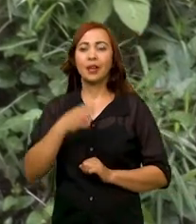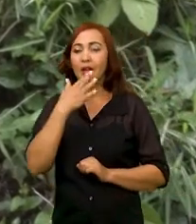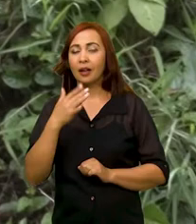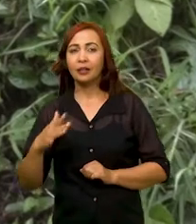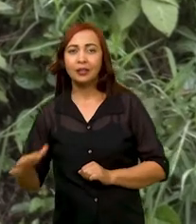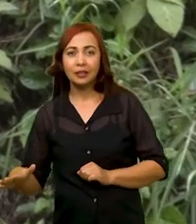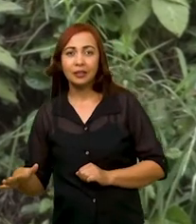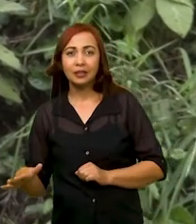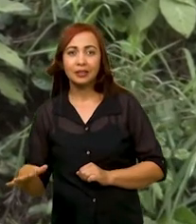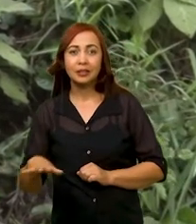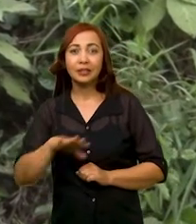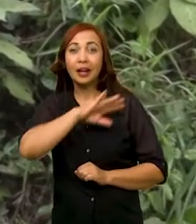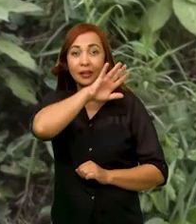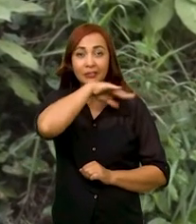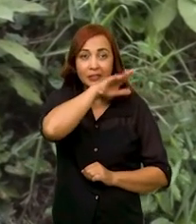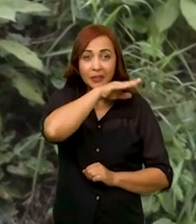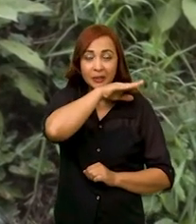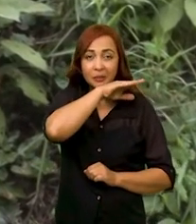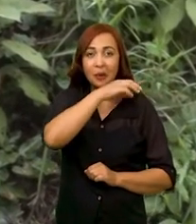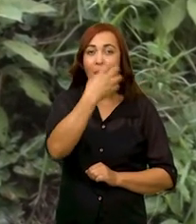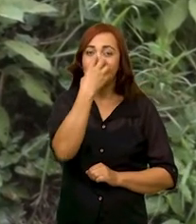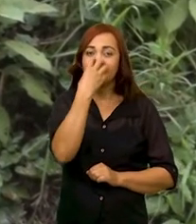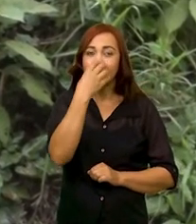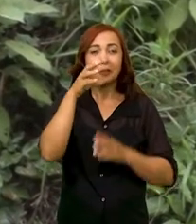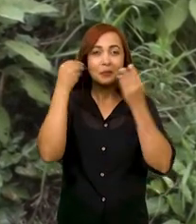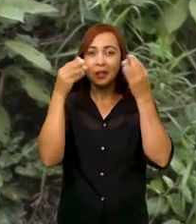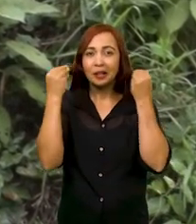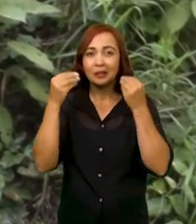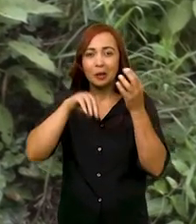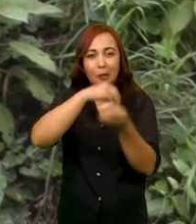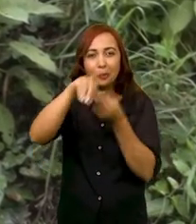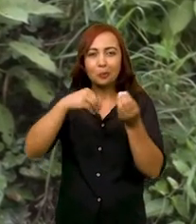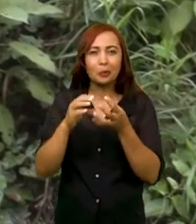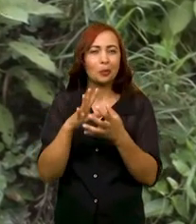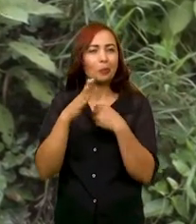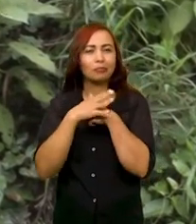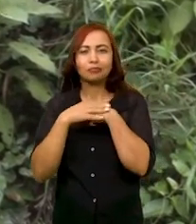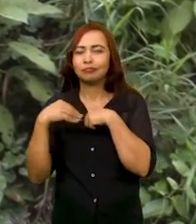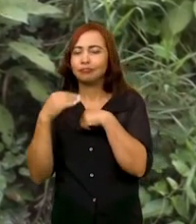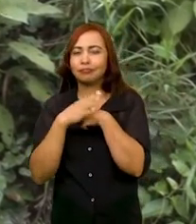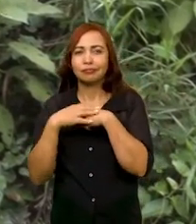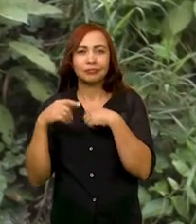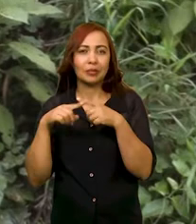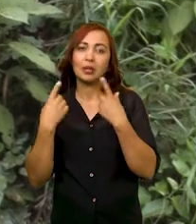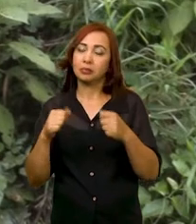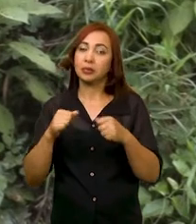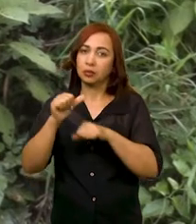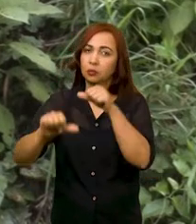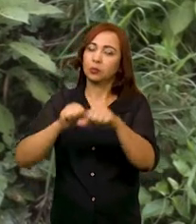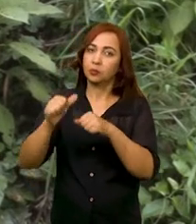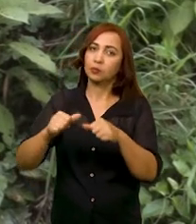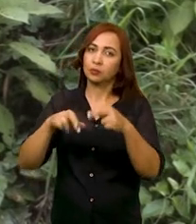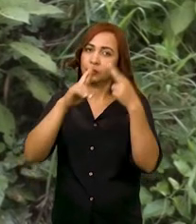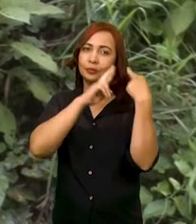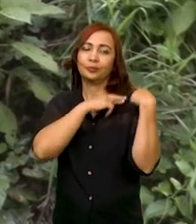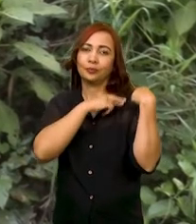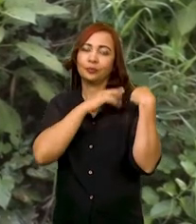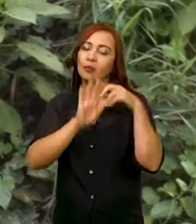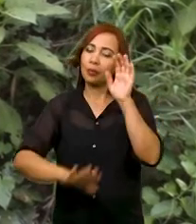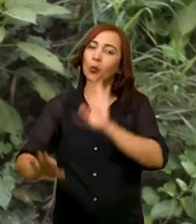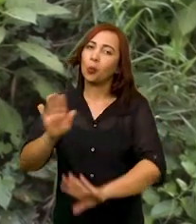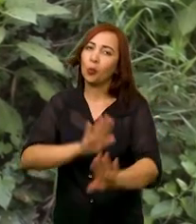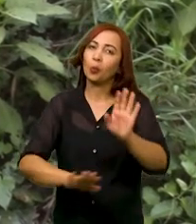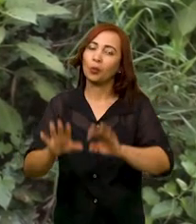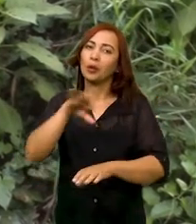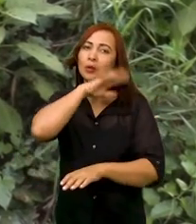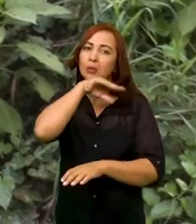Crianças e pets são uma mistura cativante e envolvente. Mas é preciso desenvolver o senso de responsabilidade e de cuidado com os